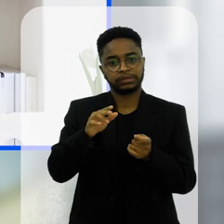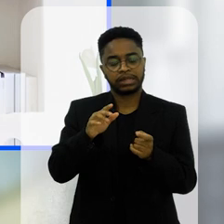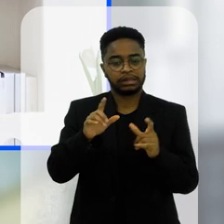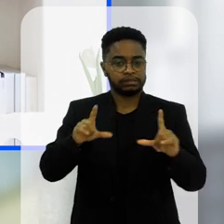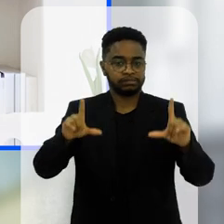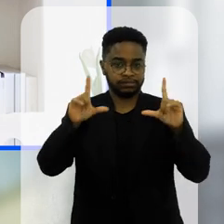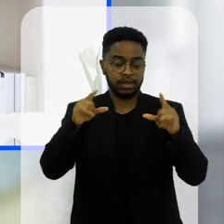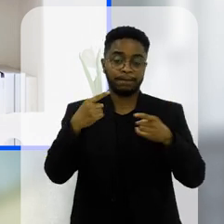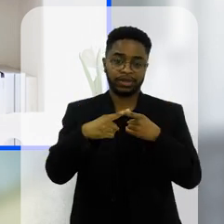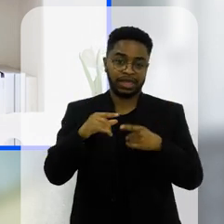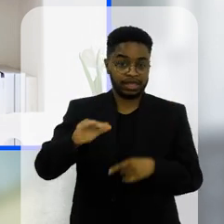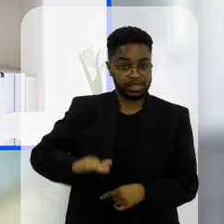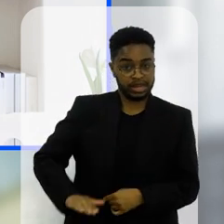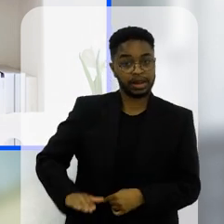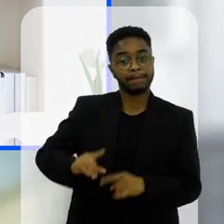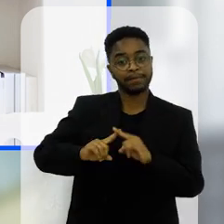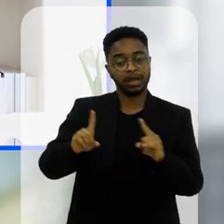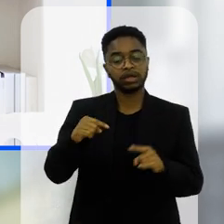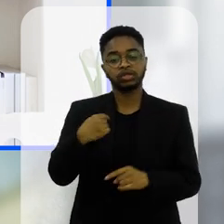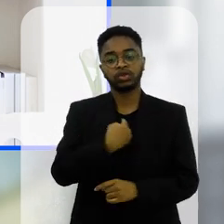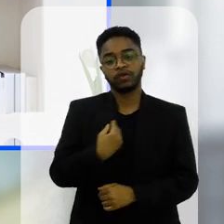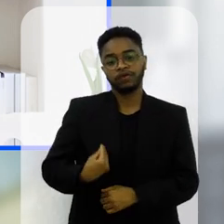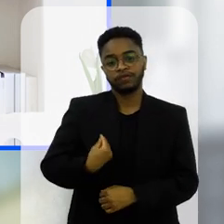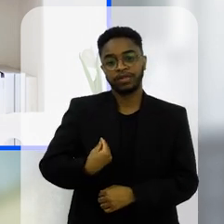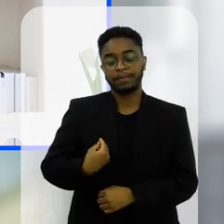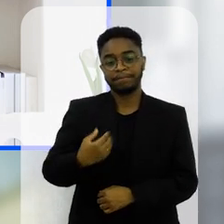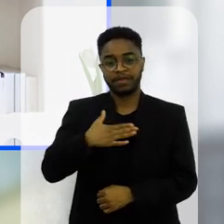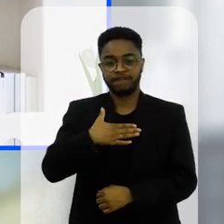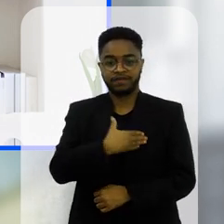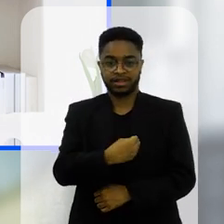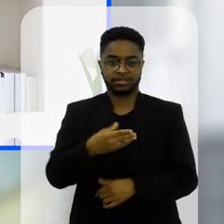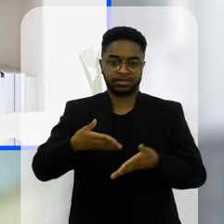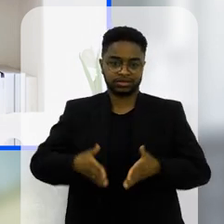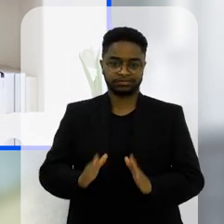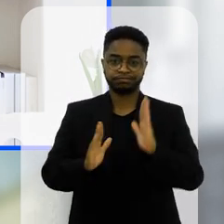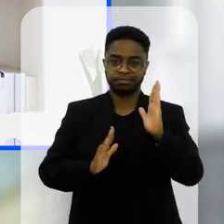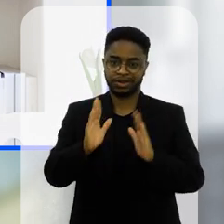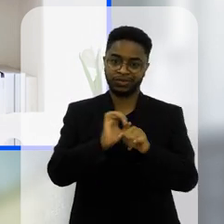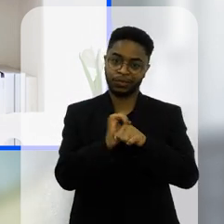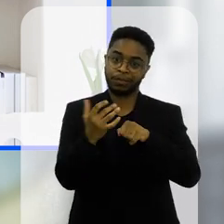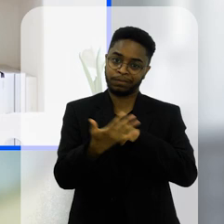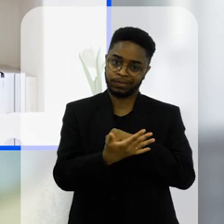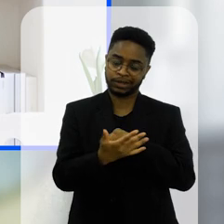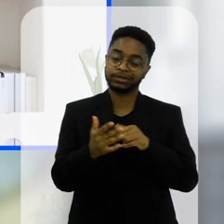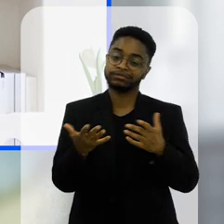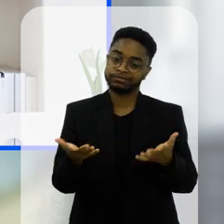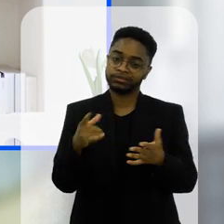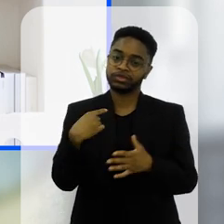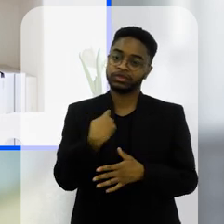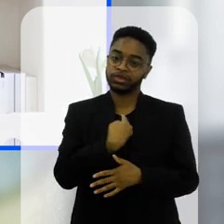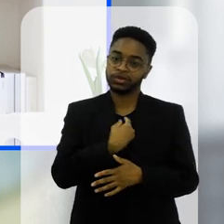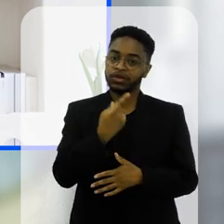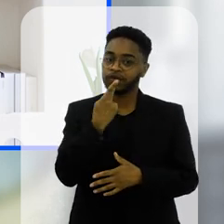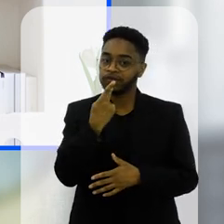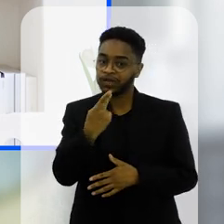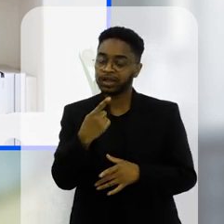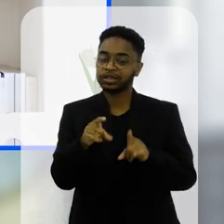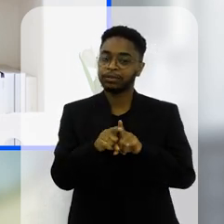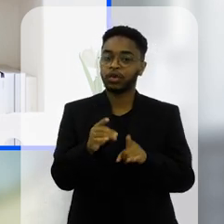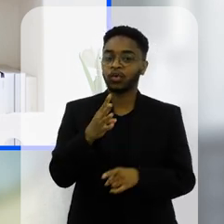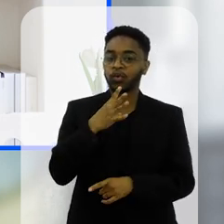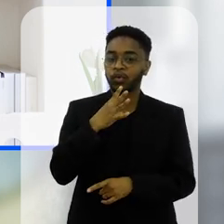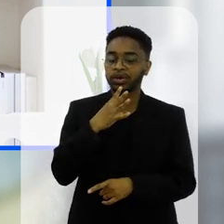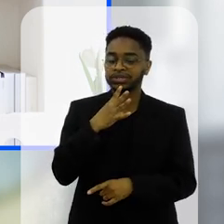telas porque apesar de serem pequenos a gente viveu a minha é aquele bebê de pandemia então a gente falava e conheceu